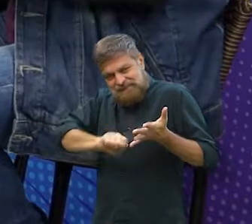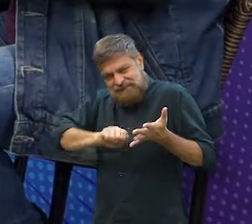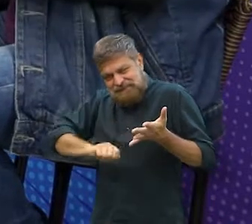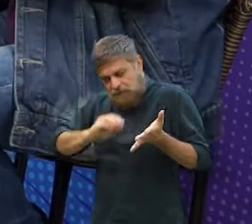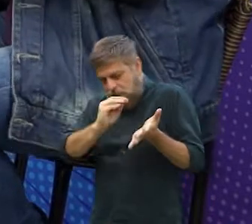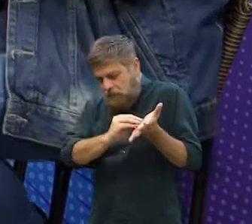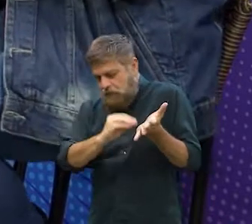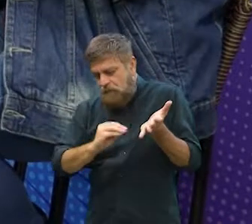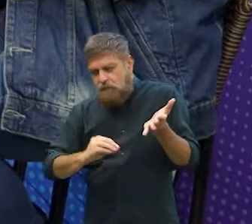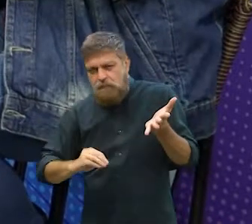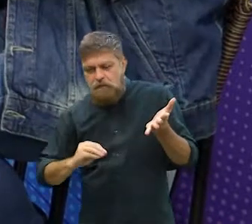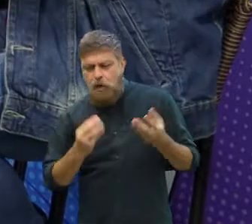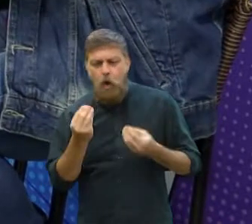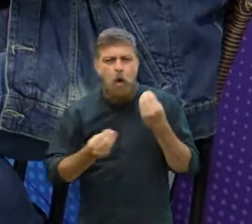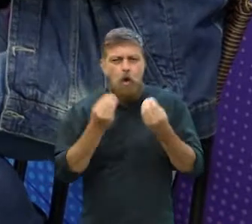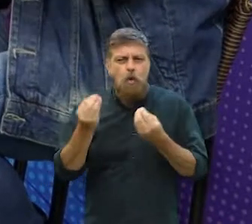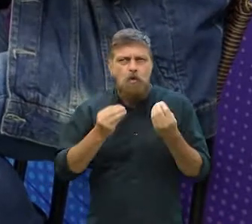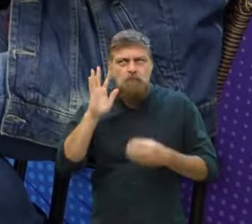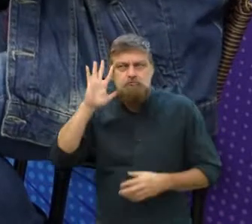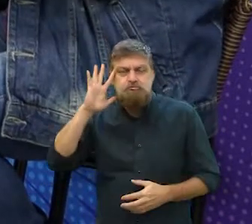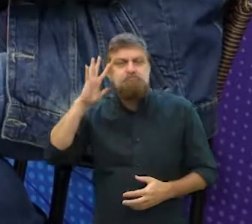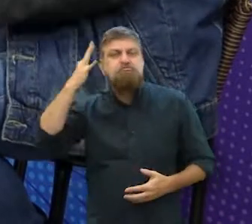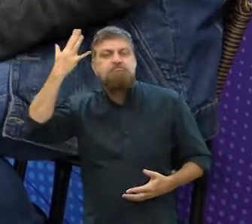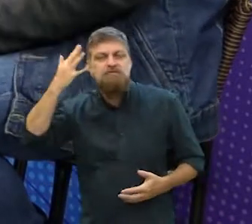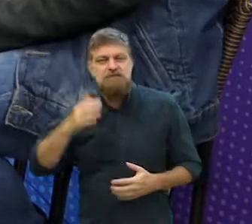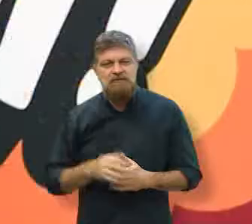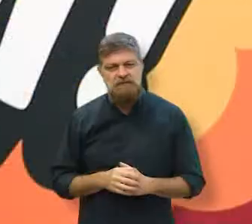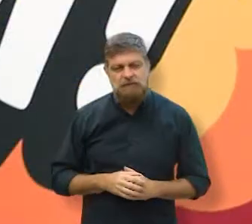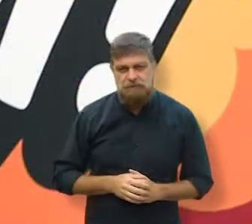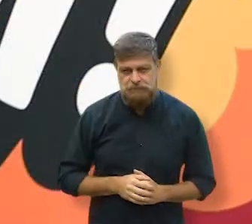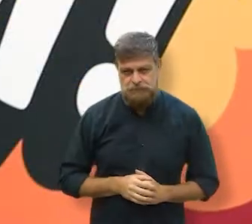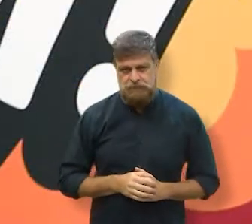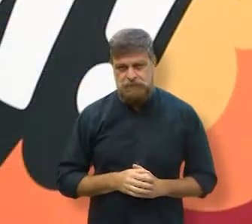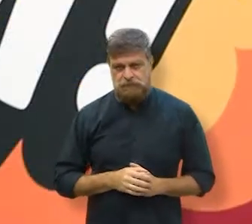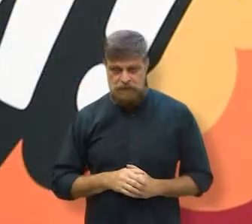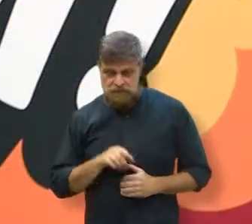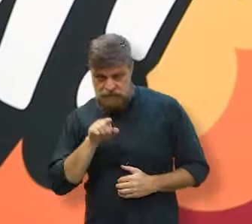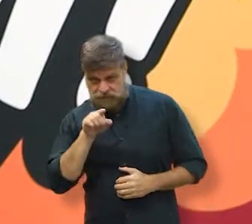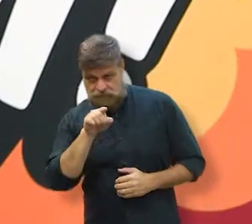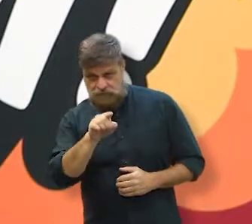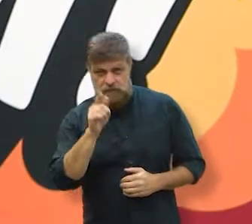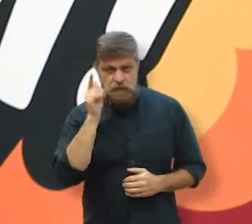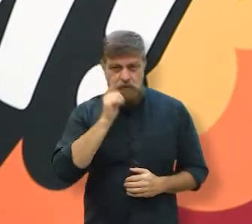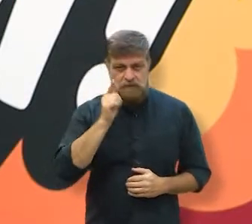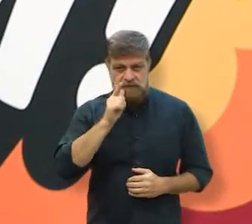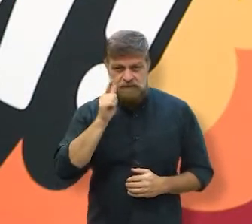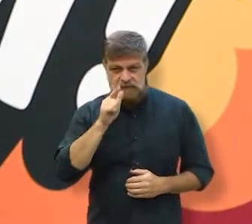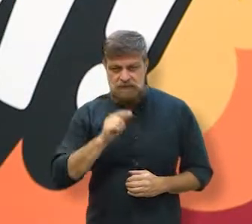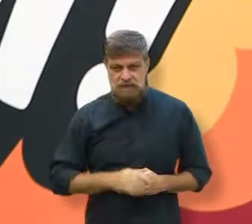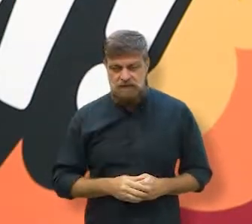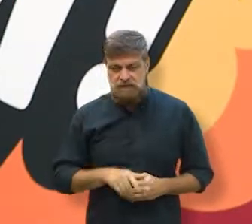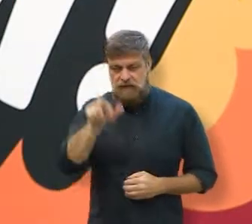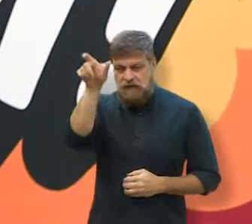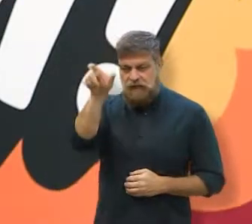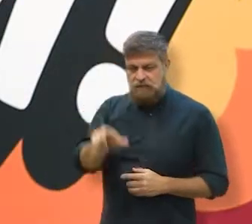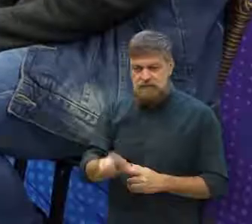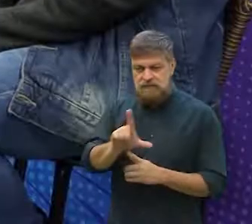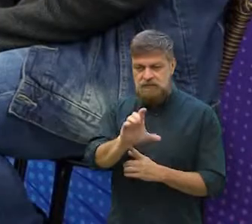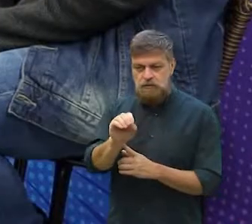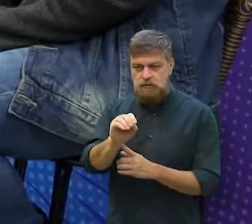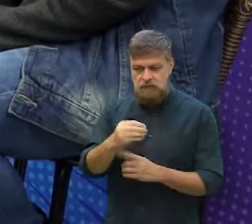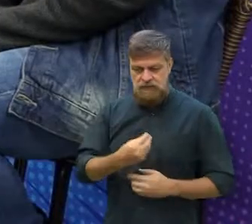ingredientes, né? De onde que surgiram referências pra poder entregar pra Lola?